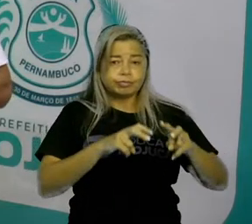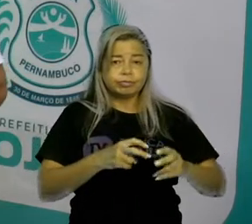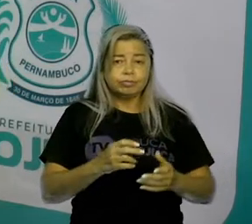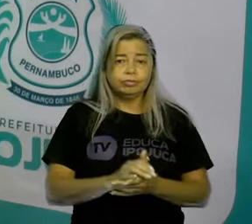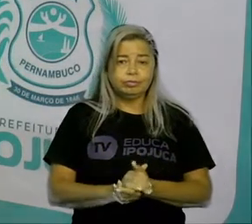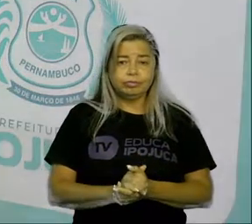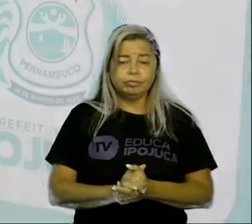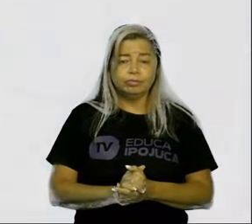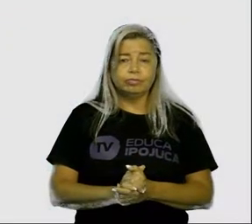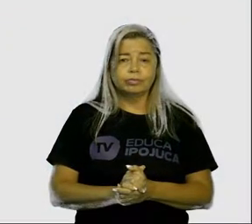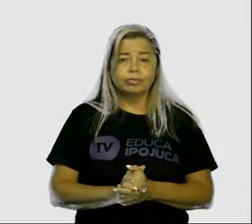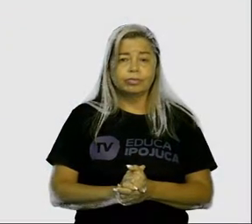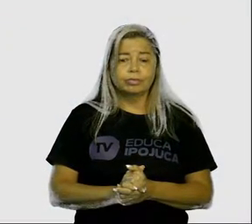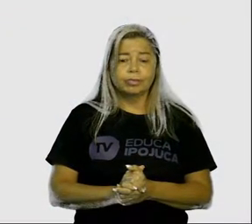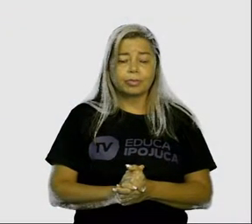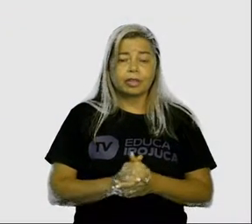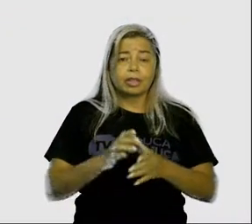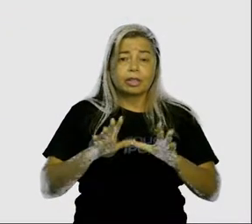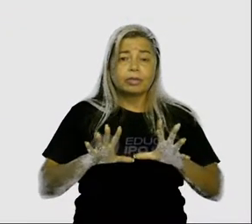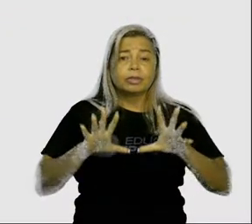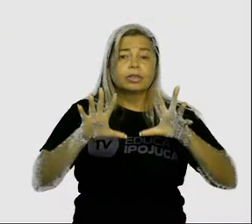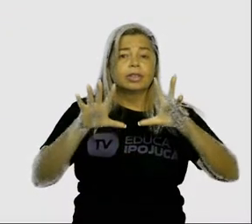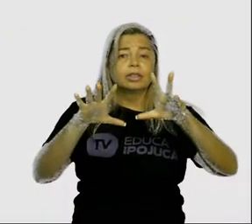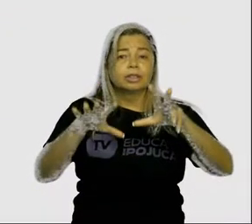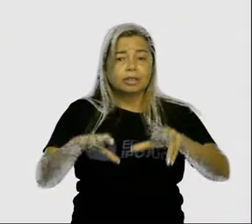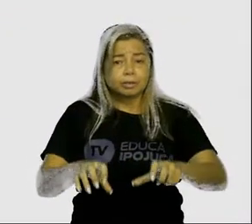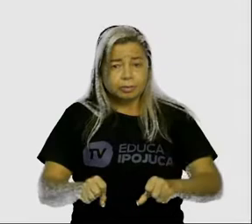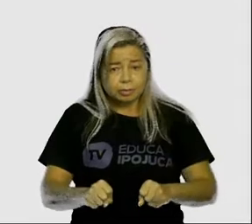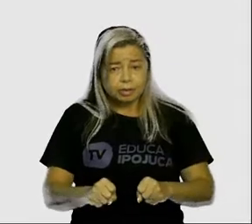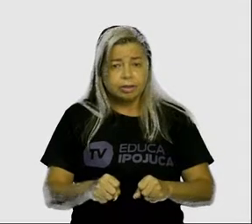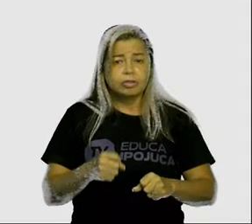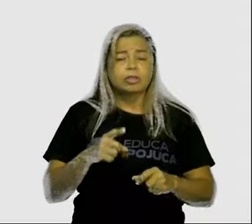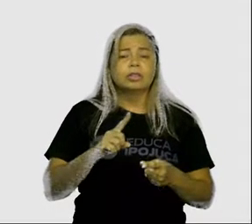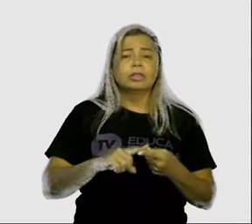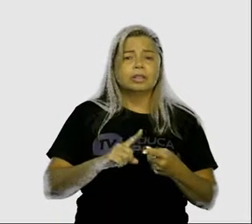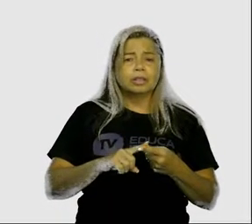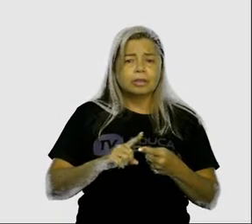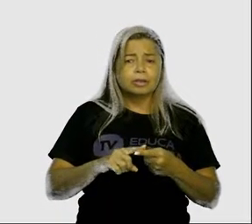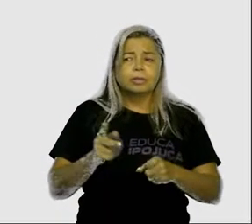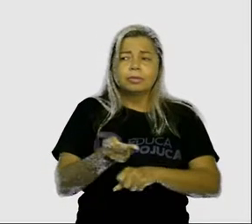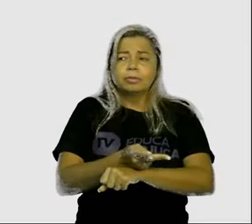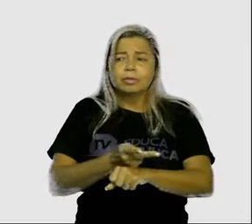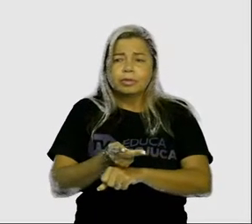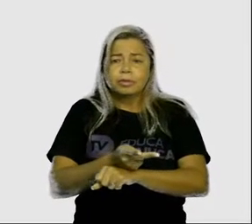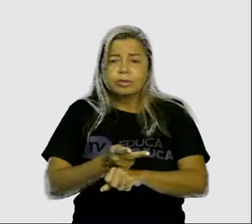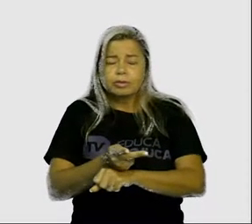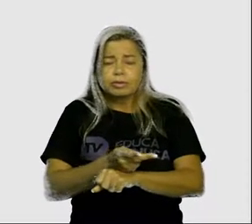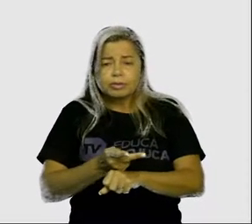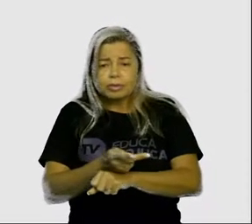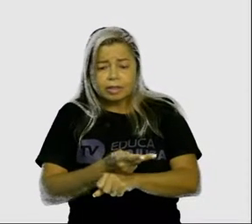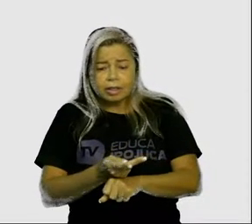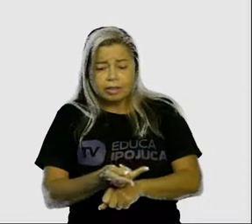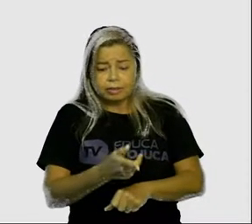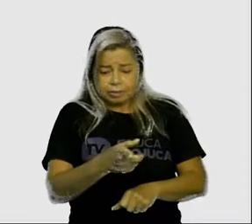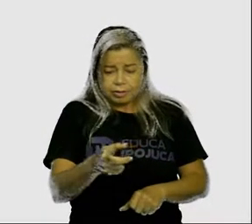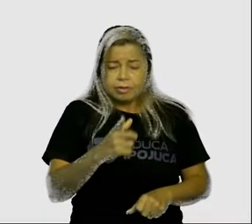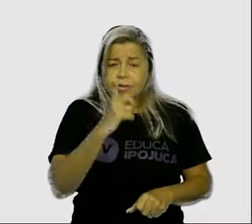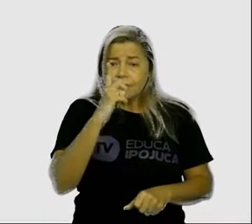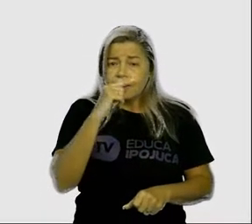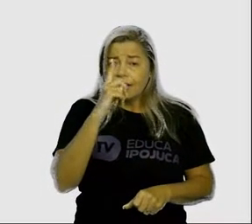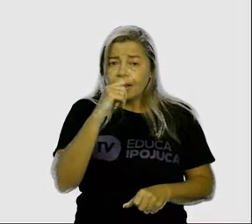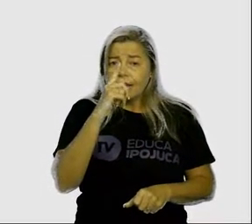animais, os animais procuravam os rios para beber água, facilitando a